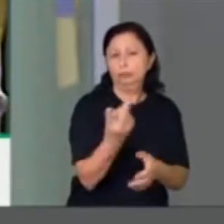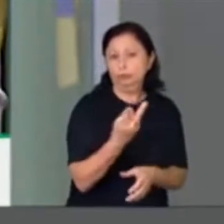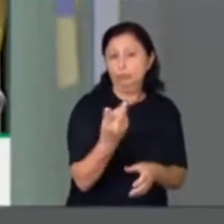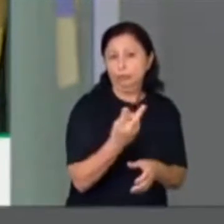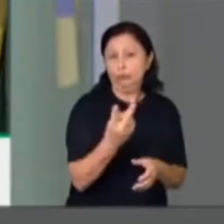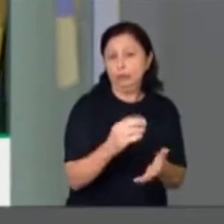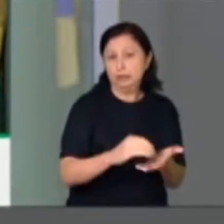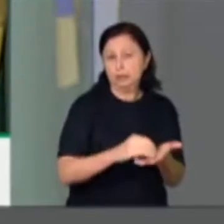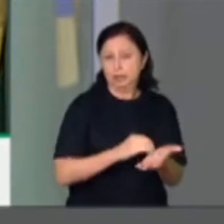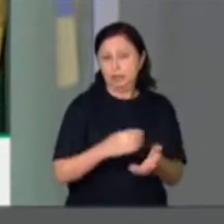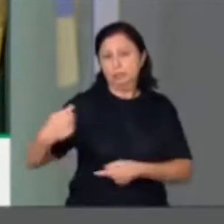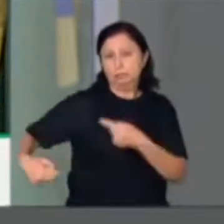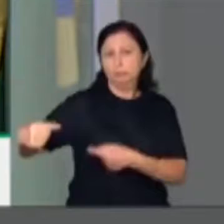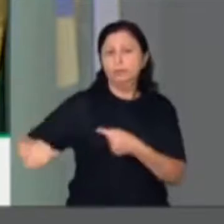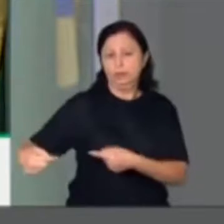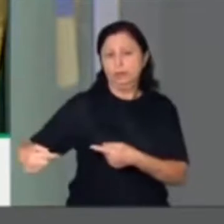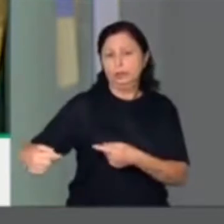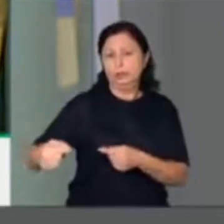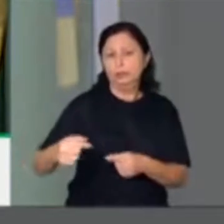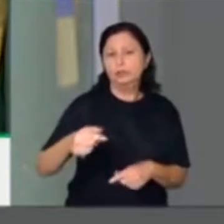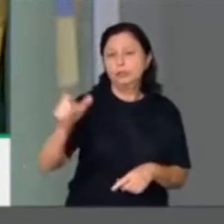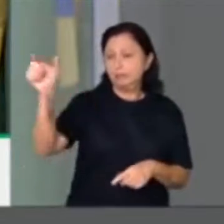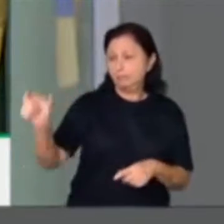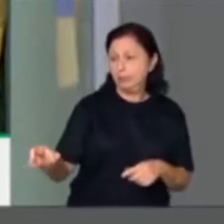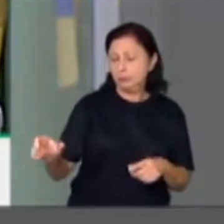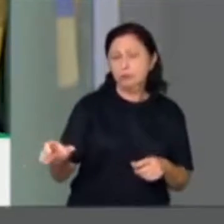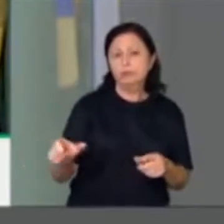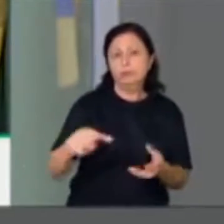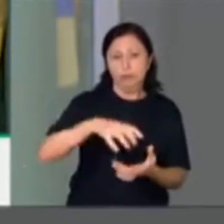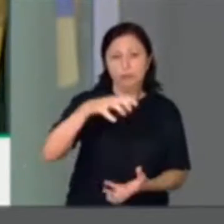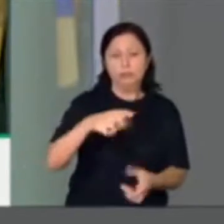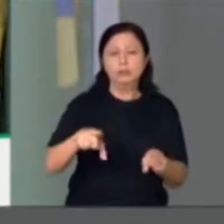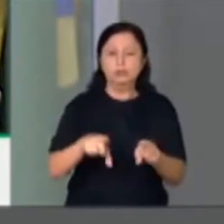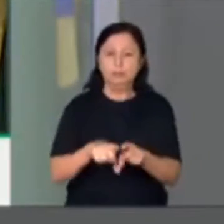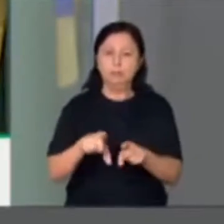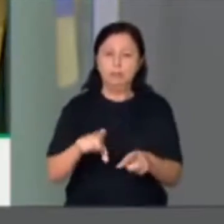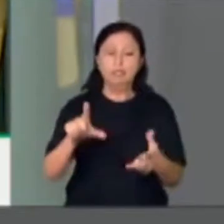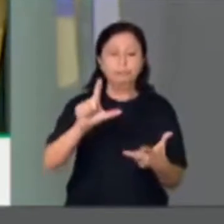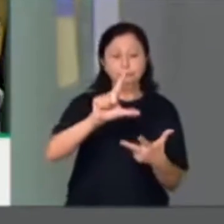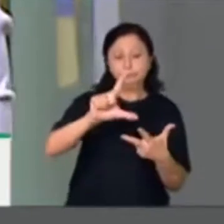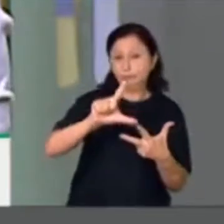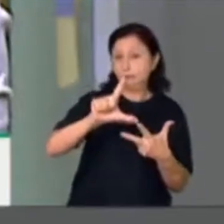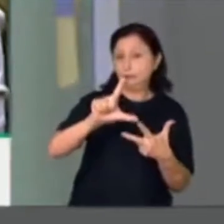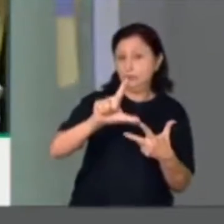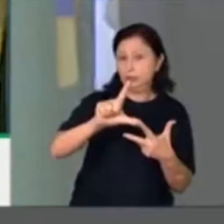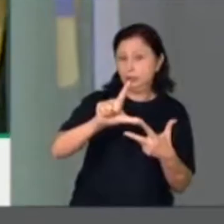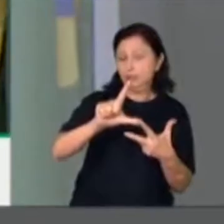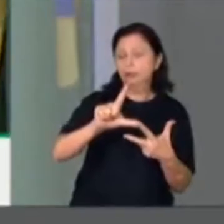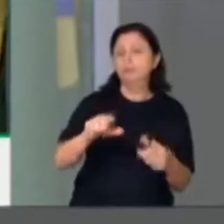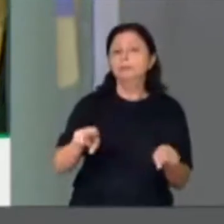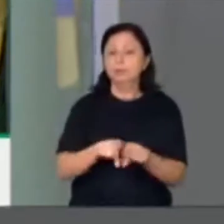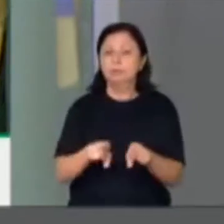da política da pessoa idosa, da iniciativa do Legislativo Brasileiro, do controle social,